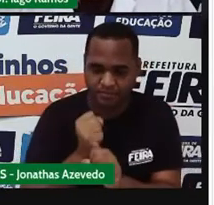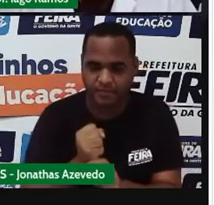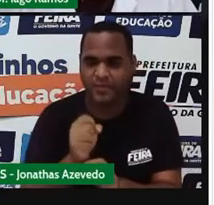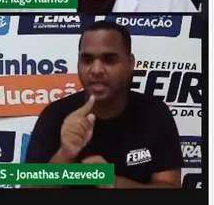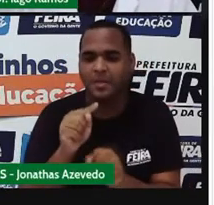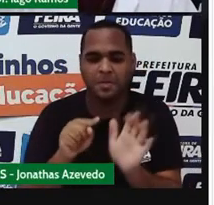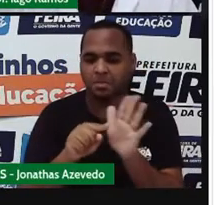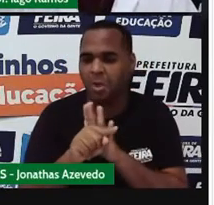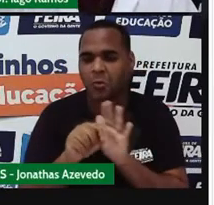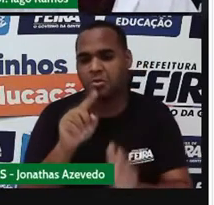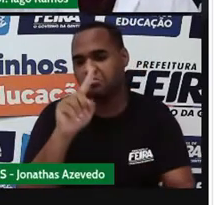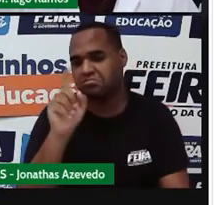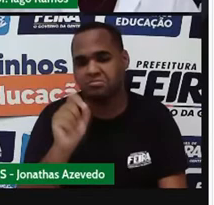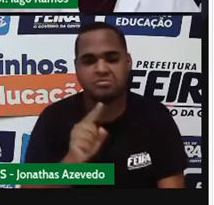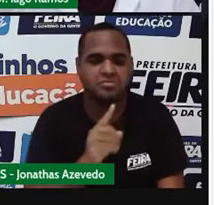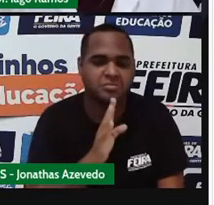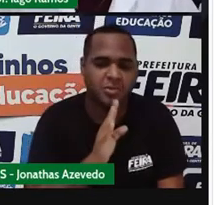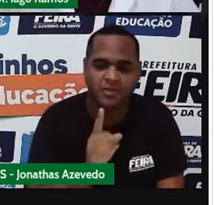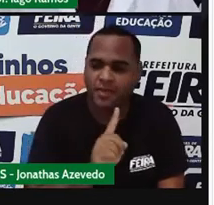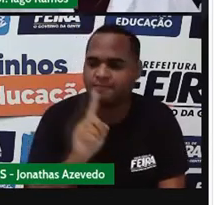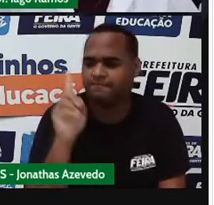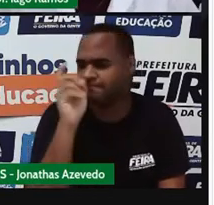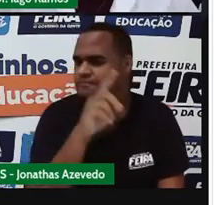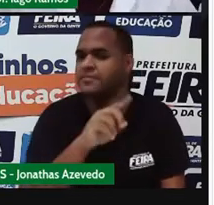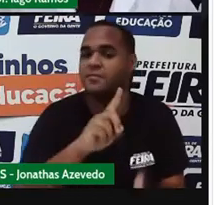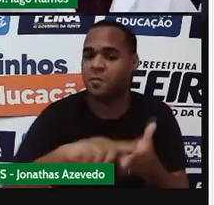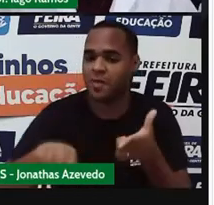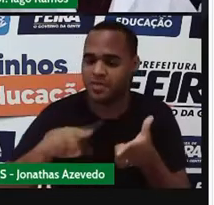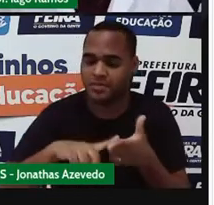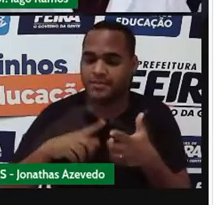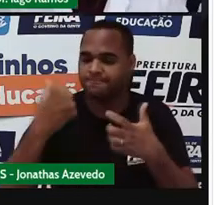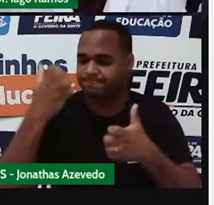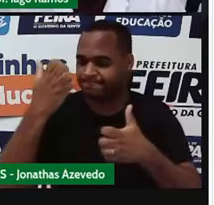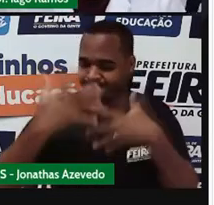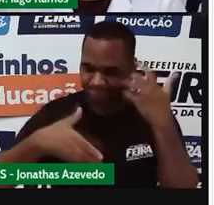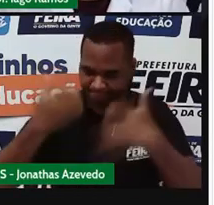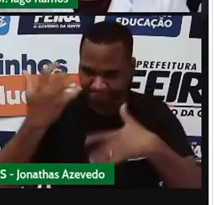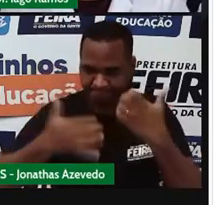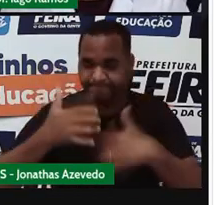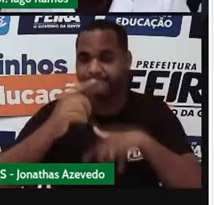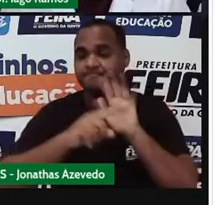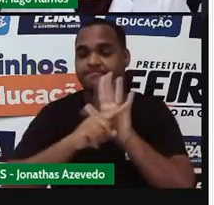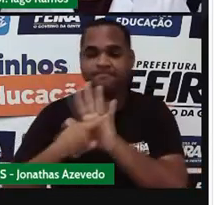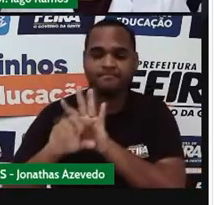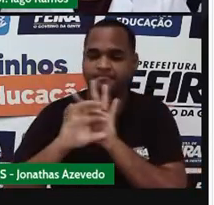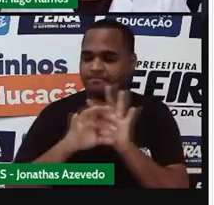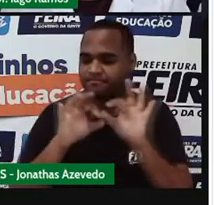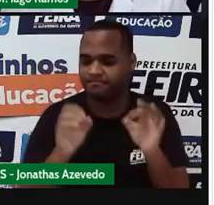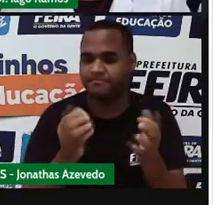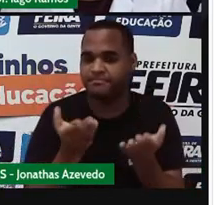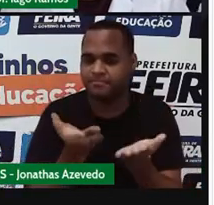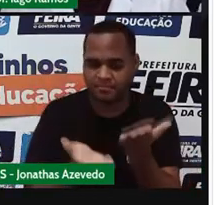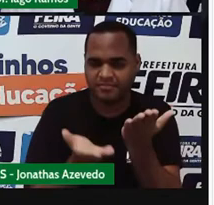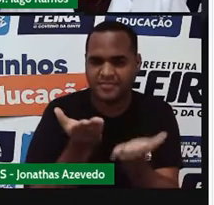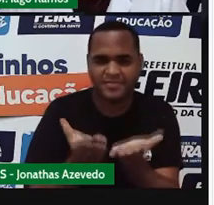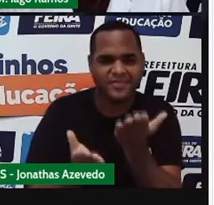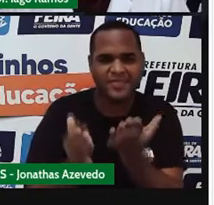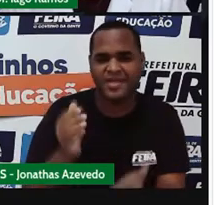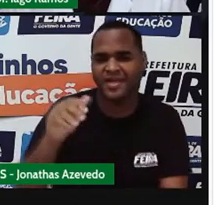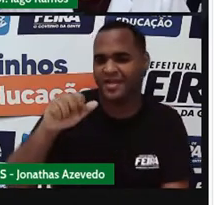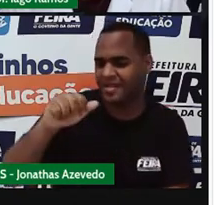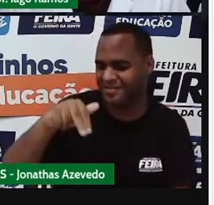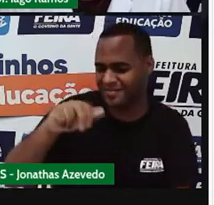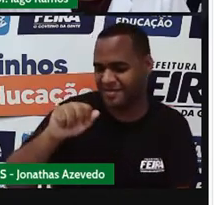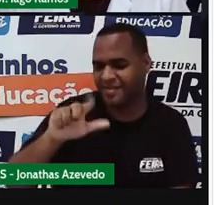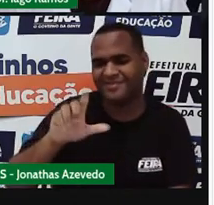Tá bom? Então, assim, ó, eu vou tentar explicar isso pra você através da balança analítica. Será que você